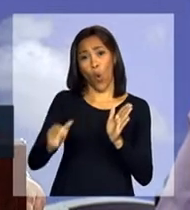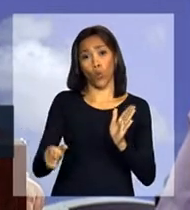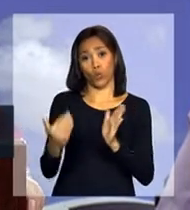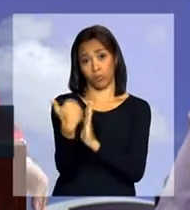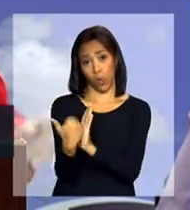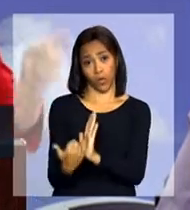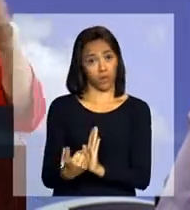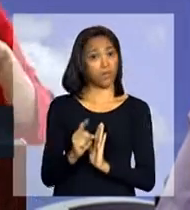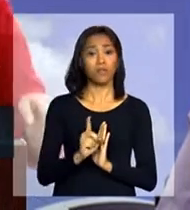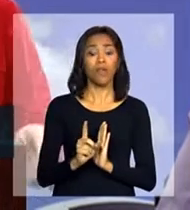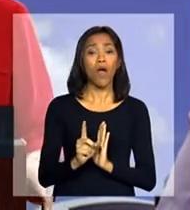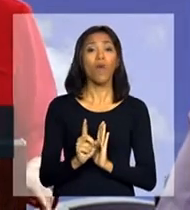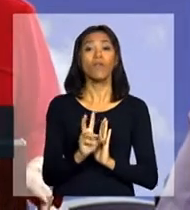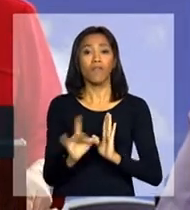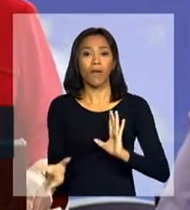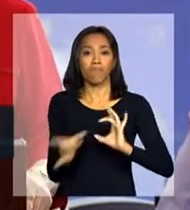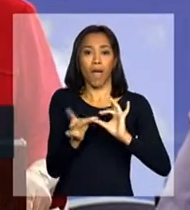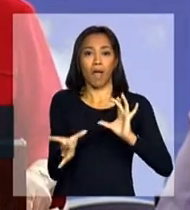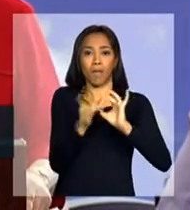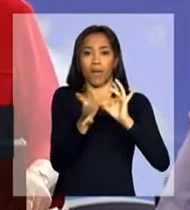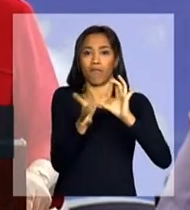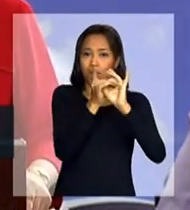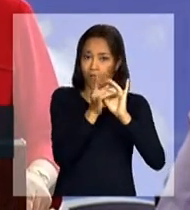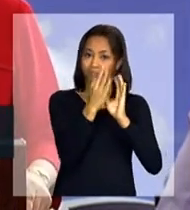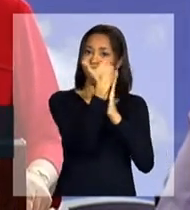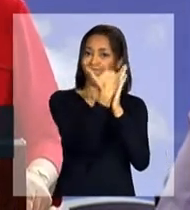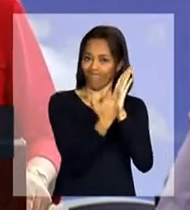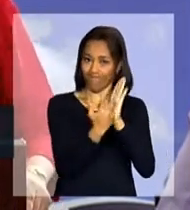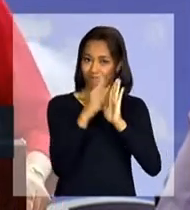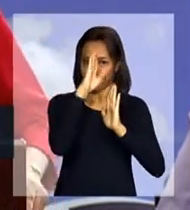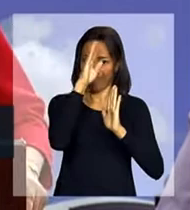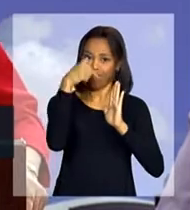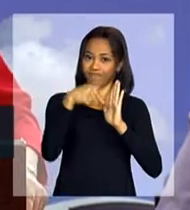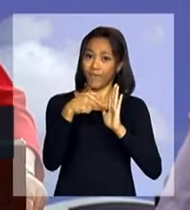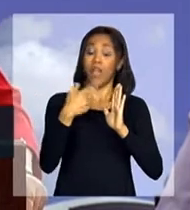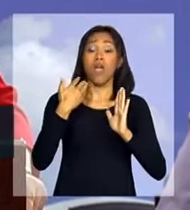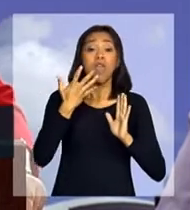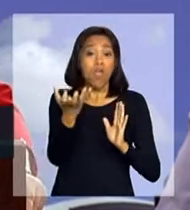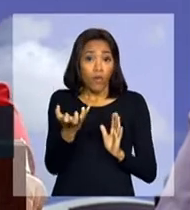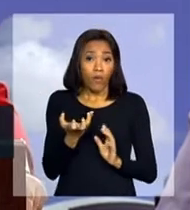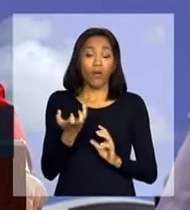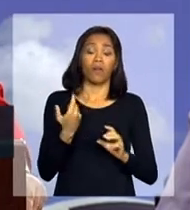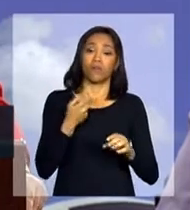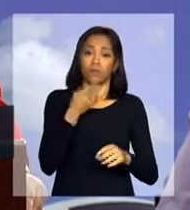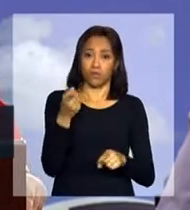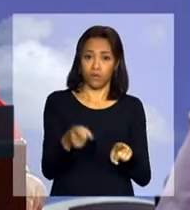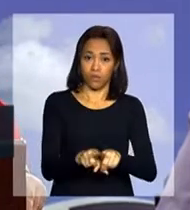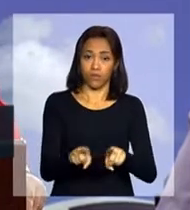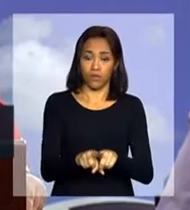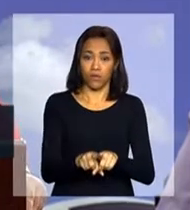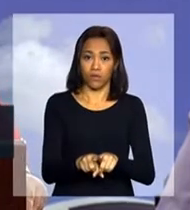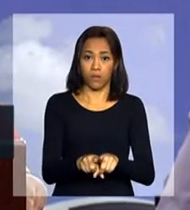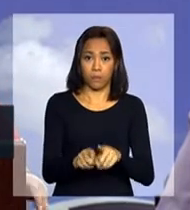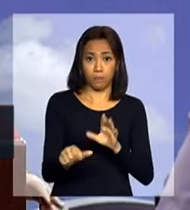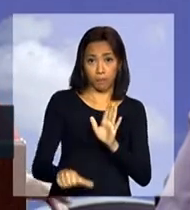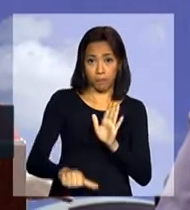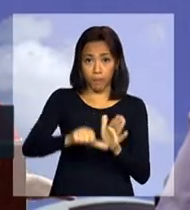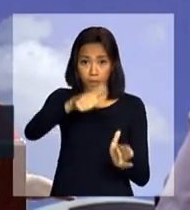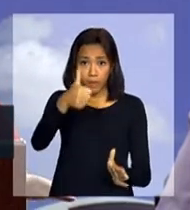programas que vão a ele estar articulados. Eu queria primeiro